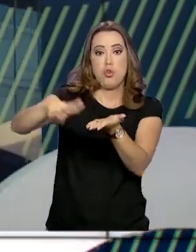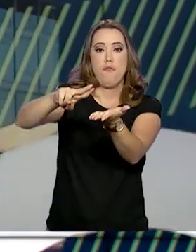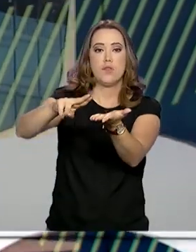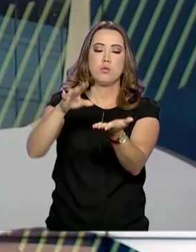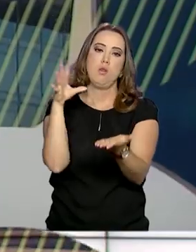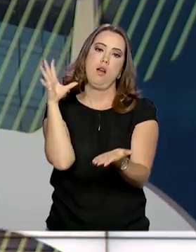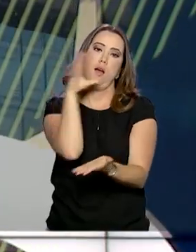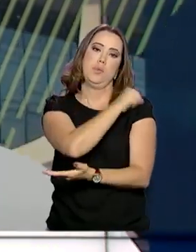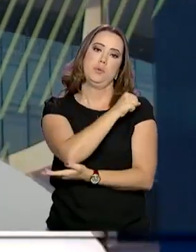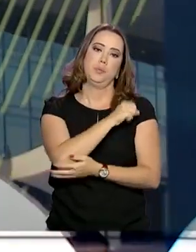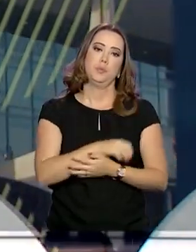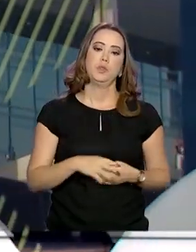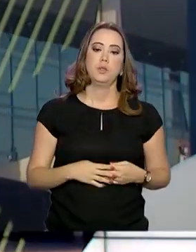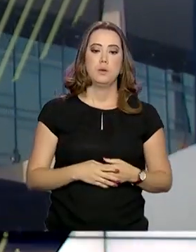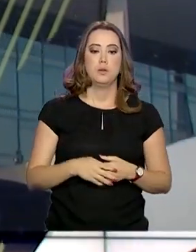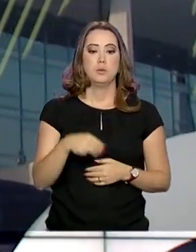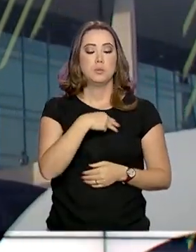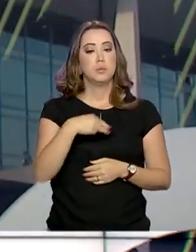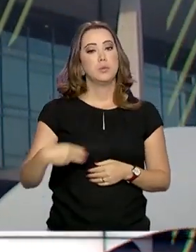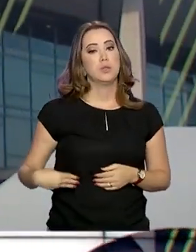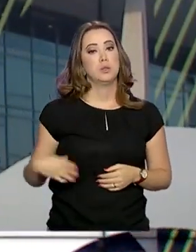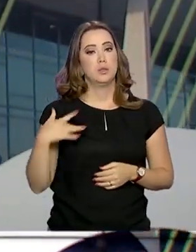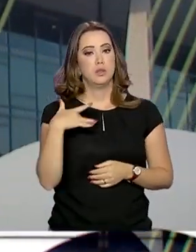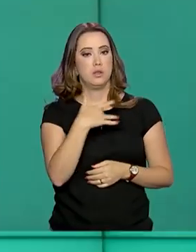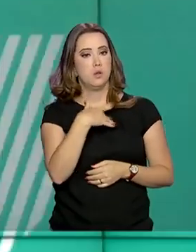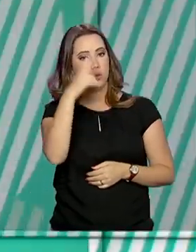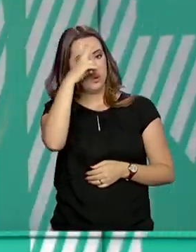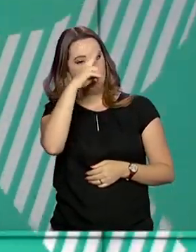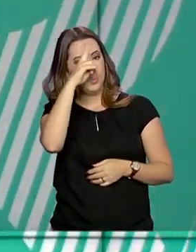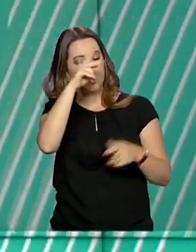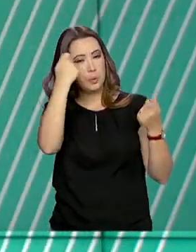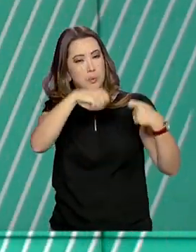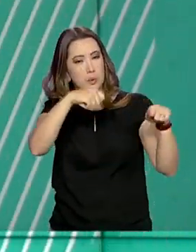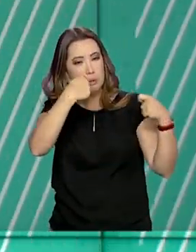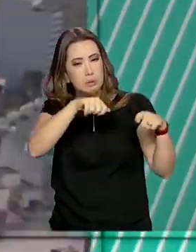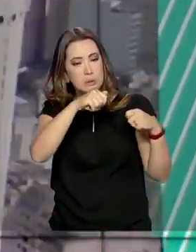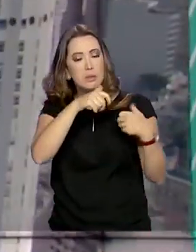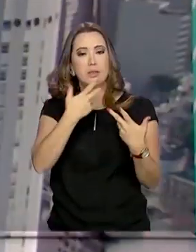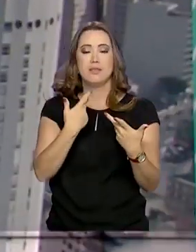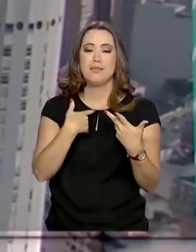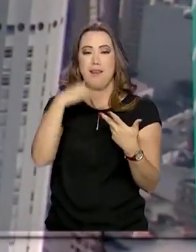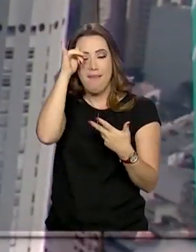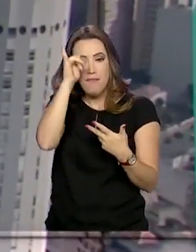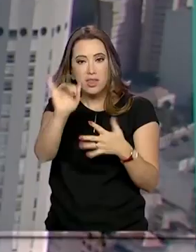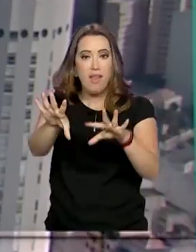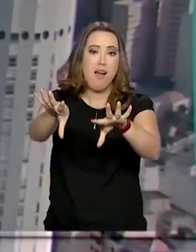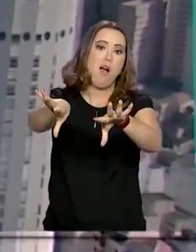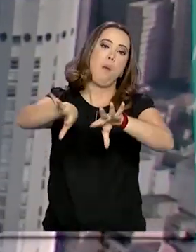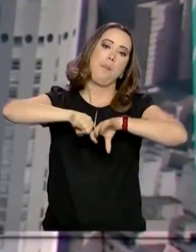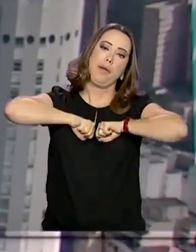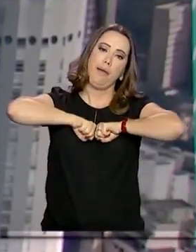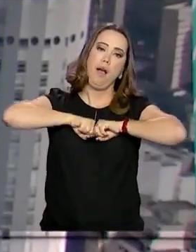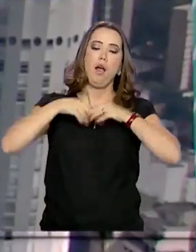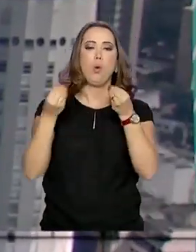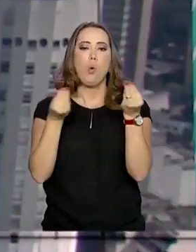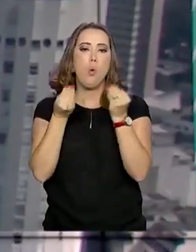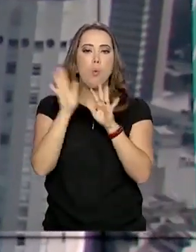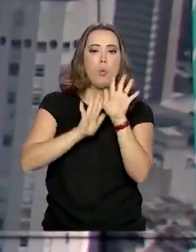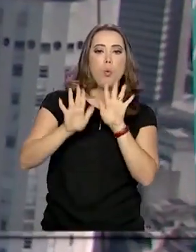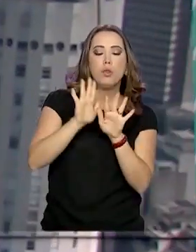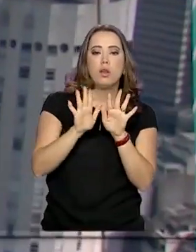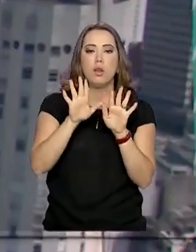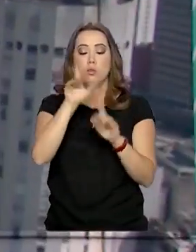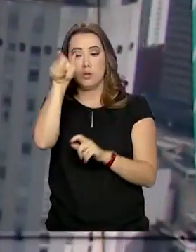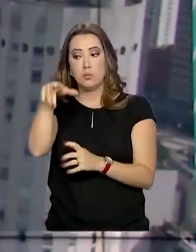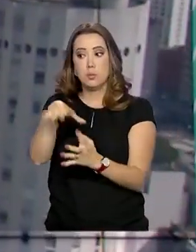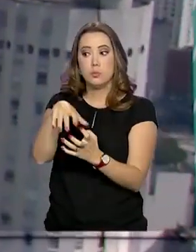notificações. O Ministro da Saúde lembrou da necessidade de reforçar as medidas de prevenção e os cuidados especialmente com os